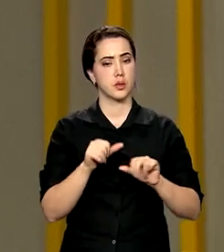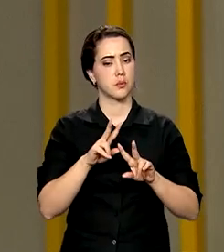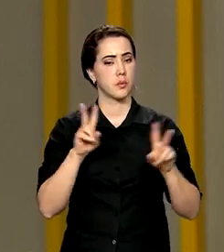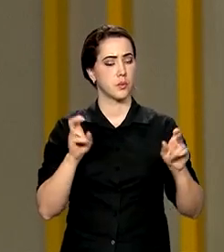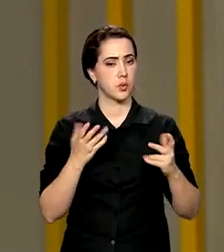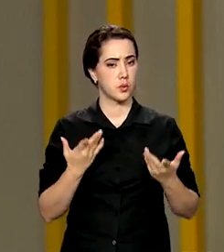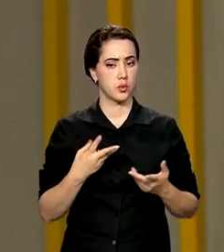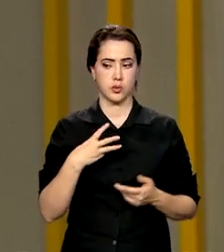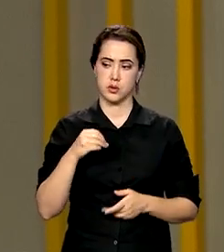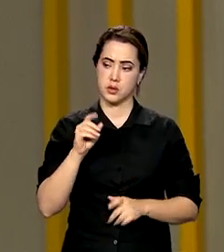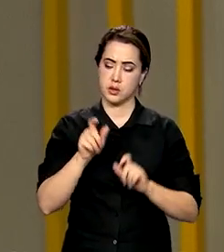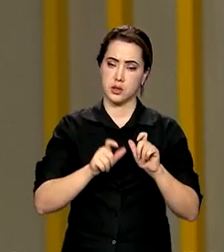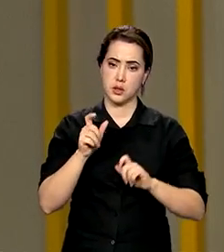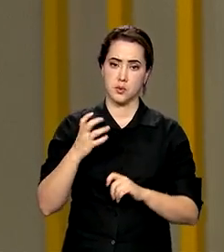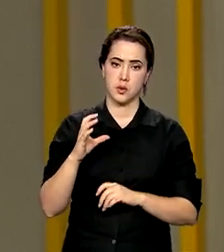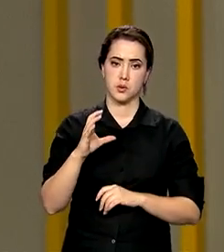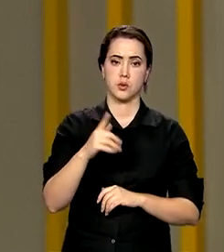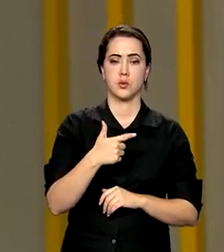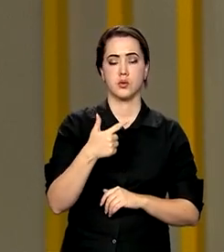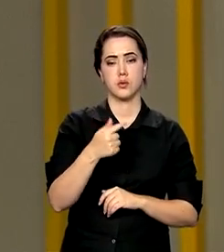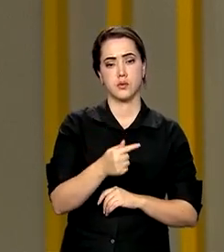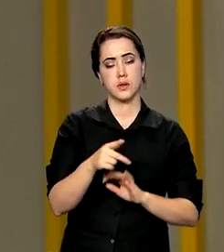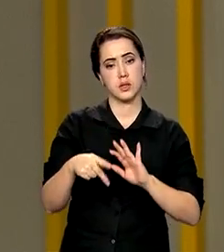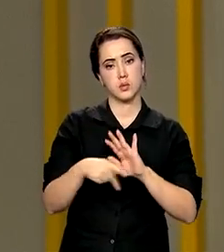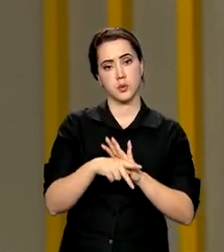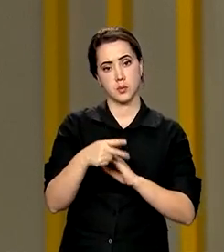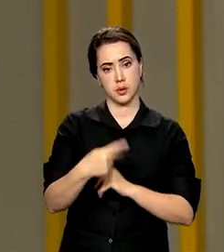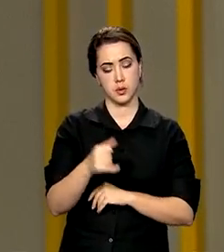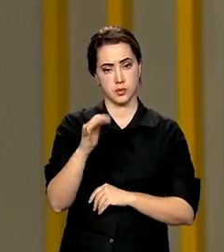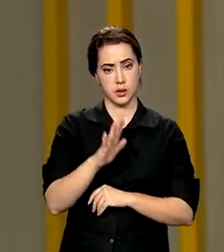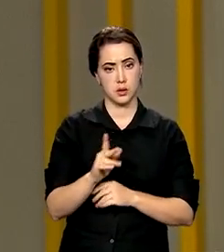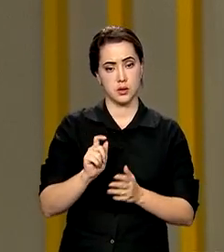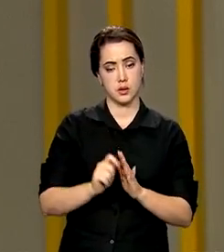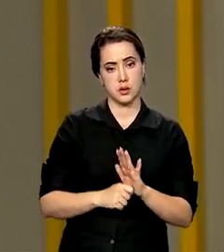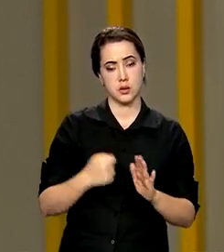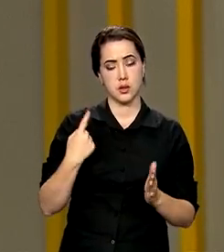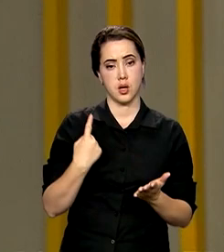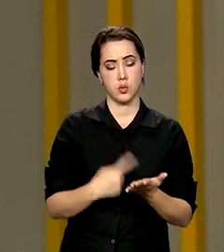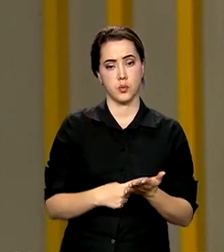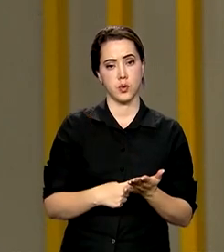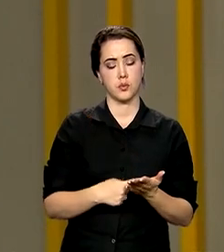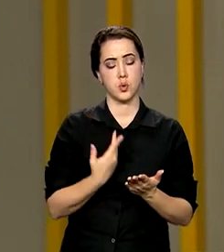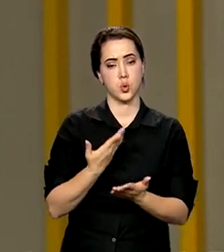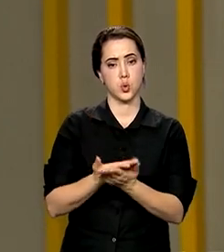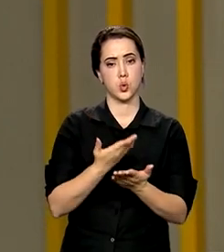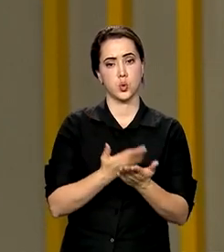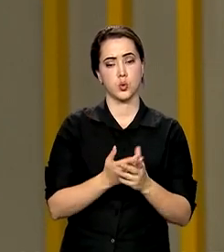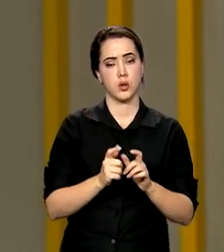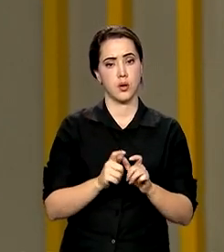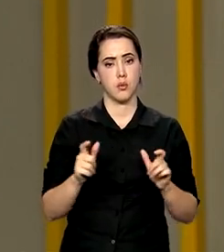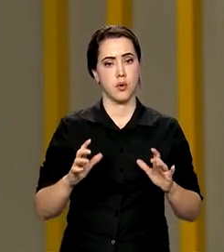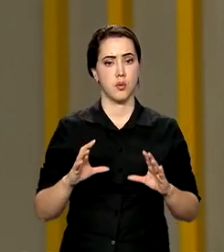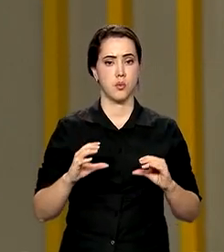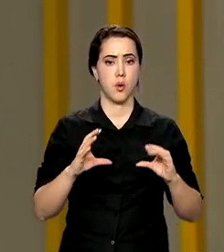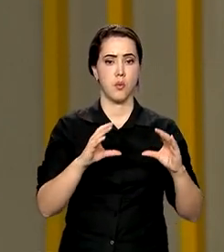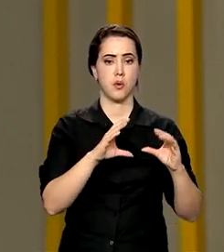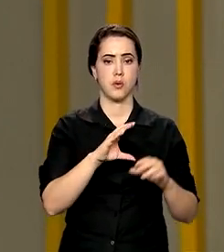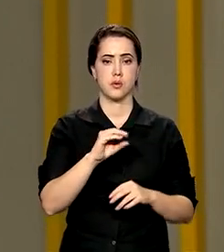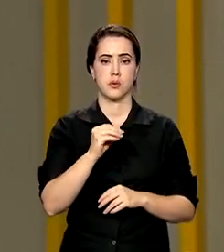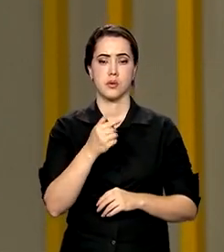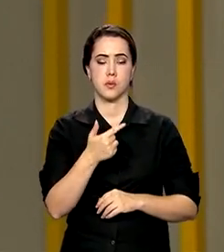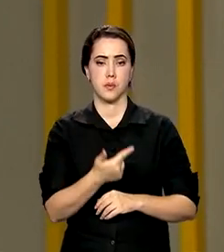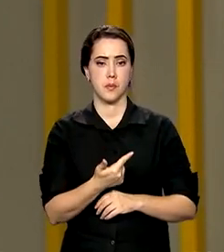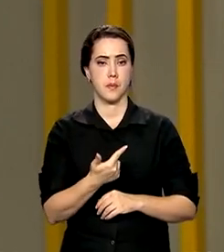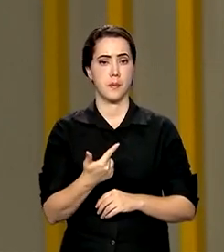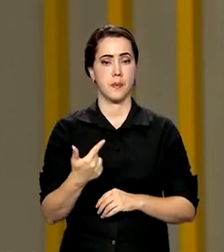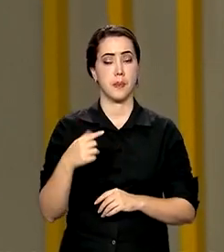30 cientistas, 27 deles brasileiros, assinaram um estudo sobre o aumento das emissões de gases do efeito estufa